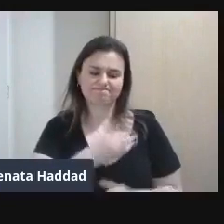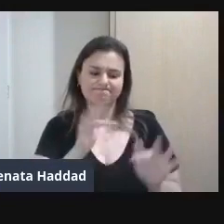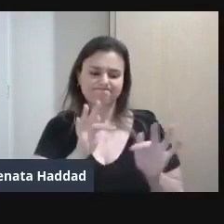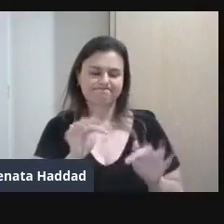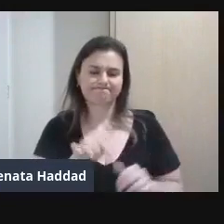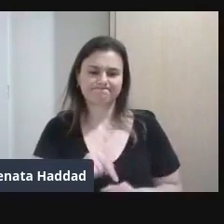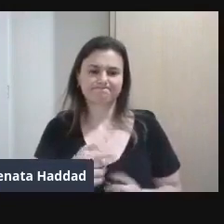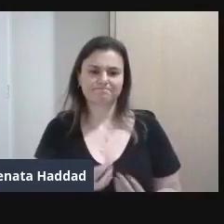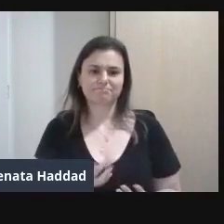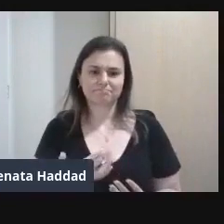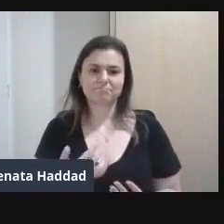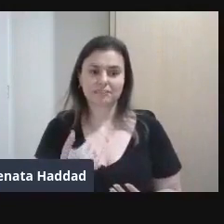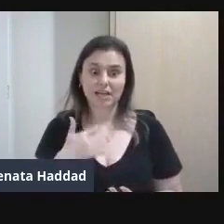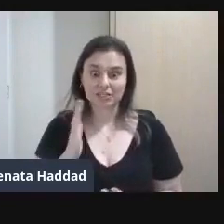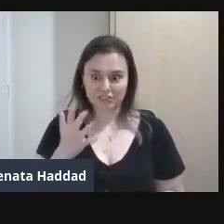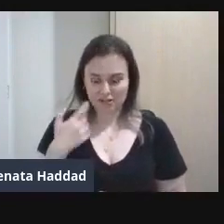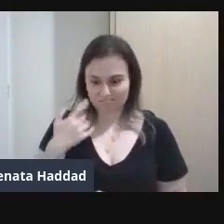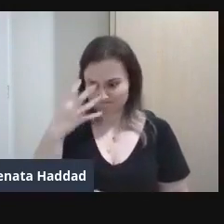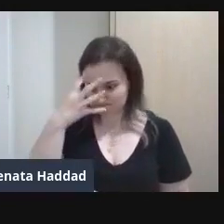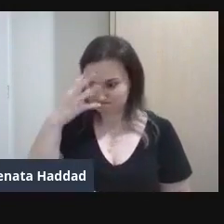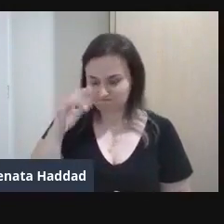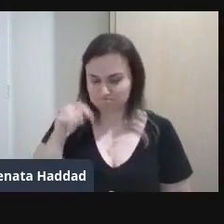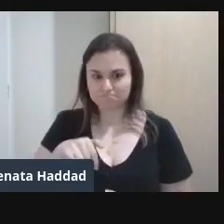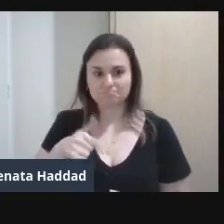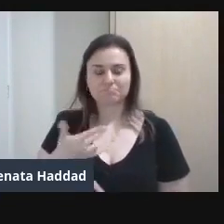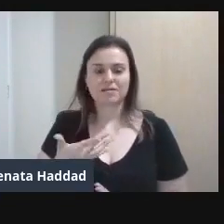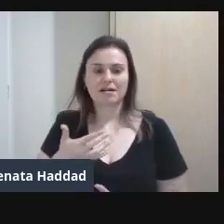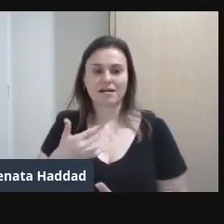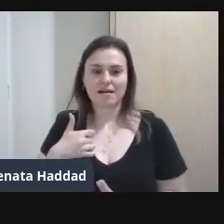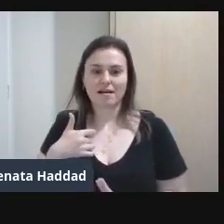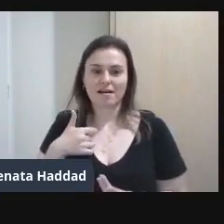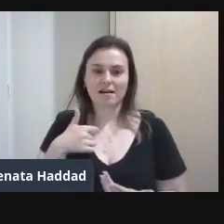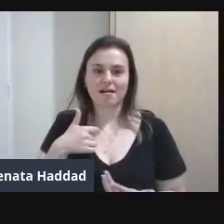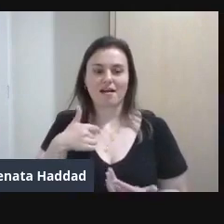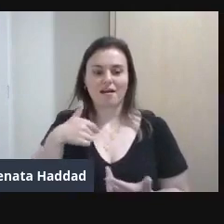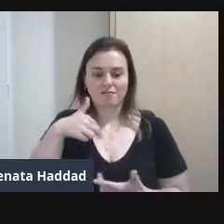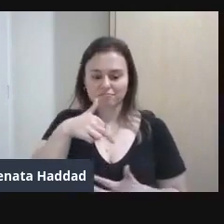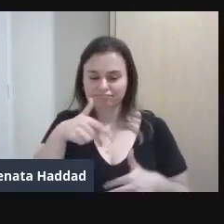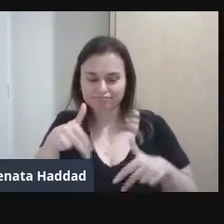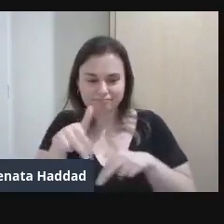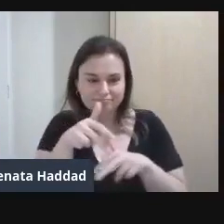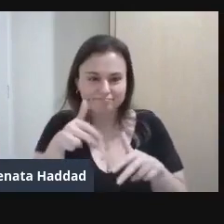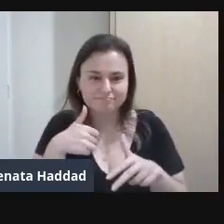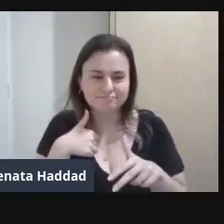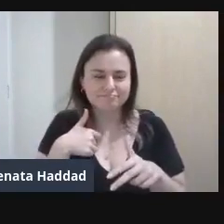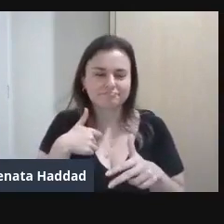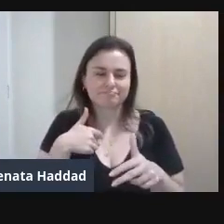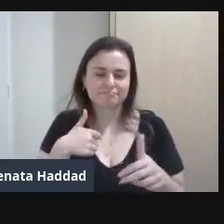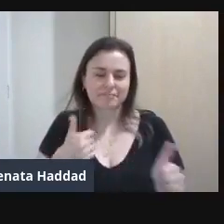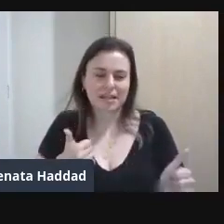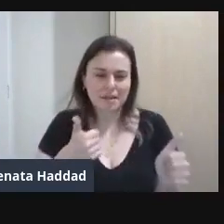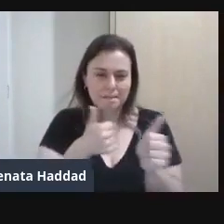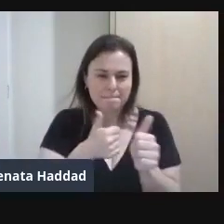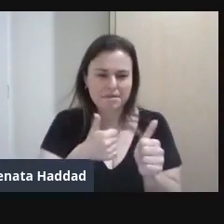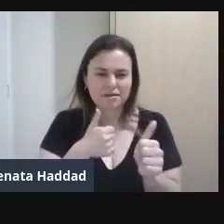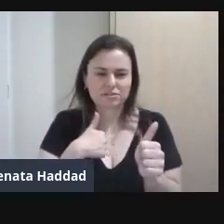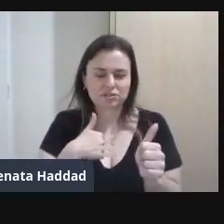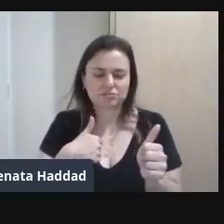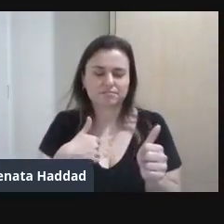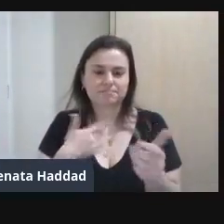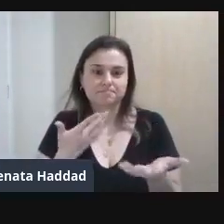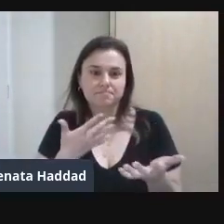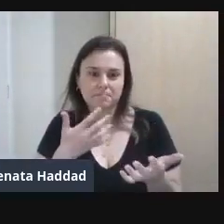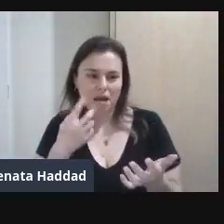Decidida Ela foi Pé ante pé Até o tear Quando chegou Perto Ainda olhou Para ele De